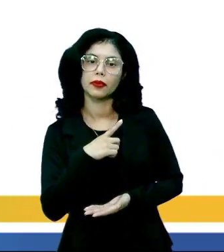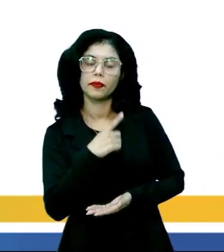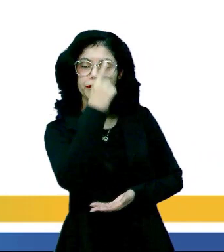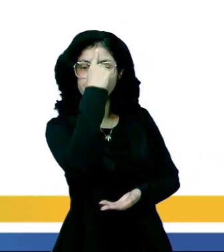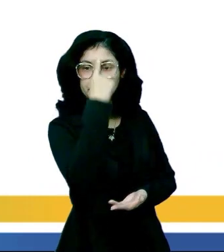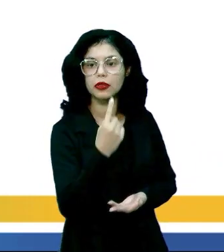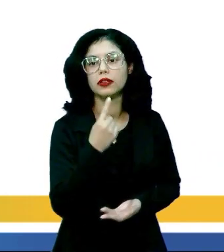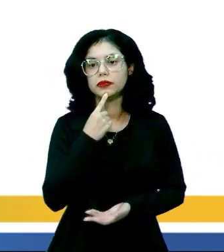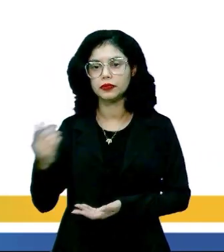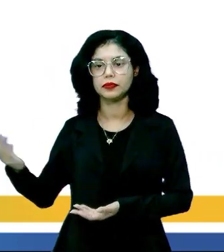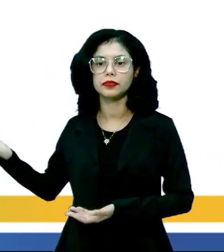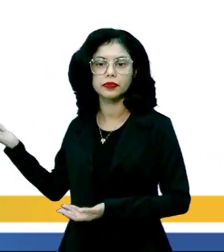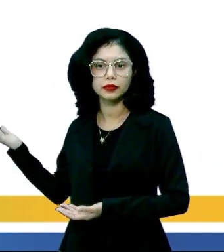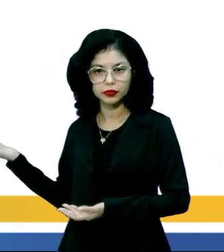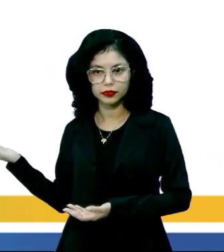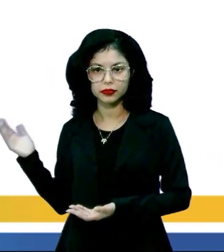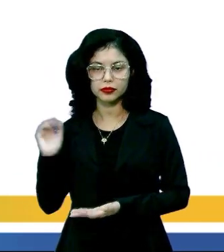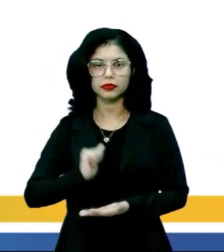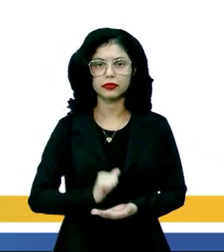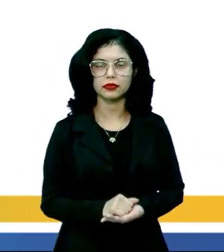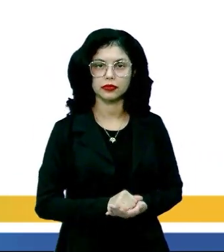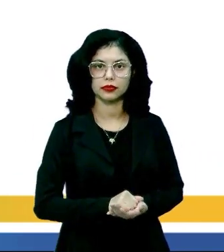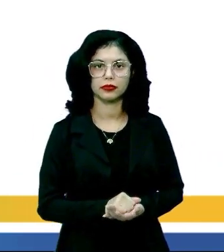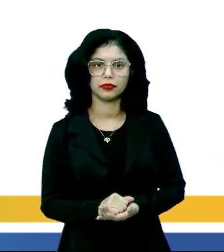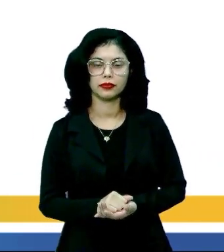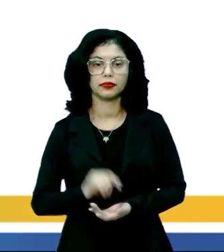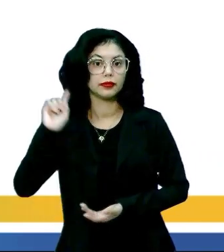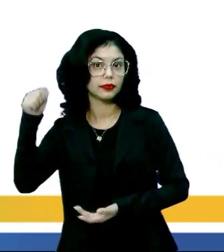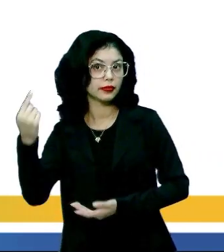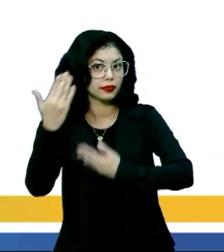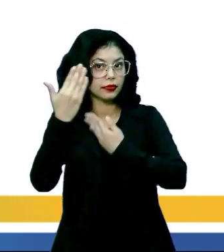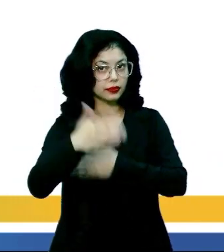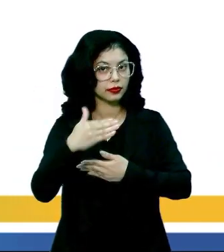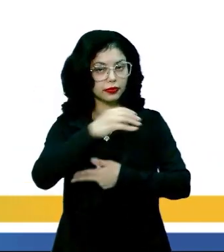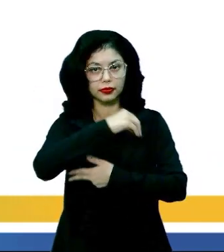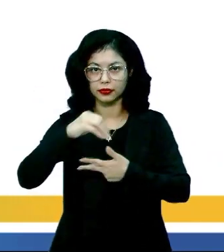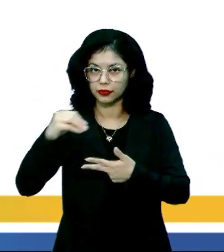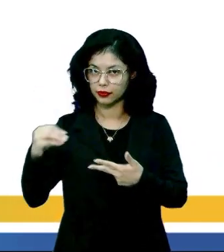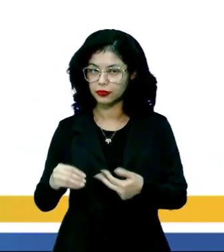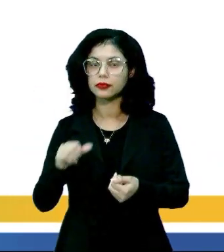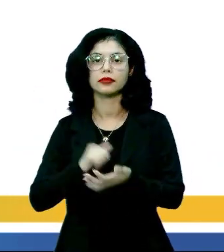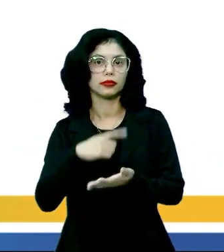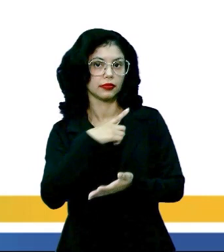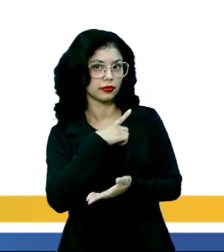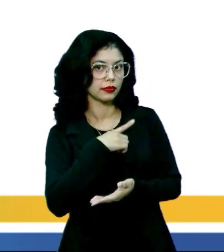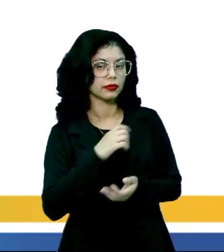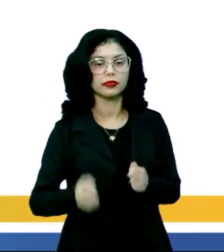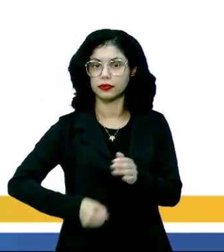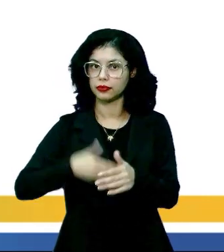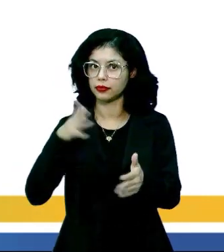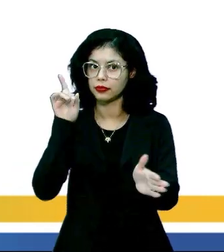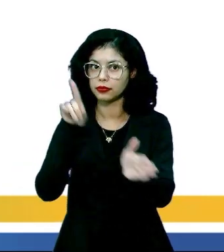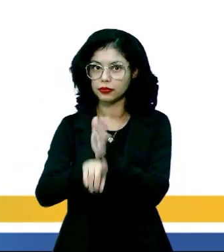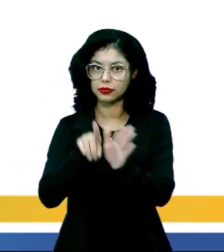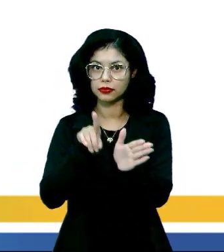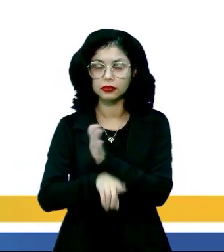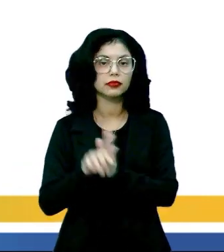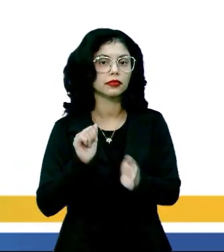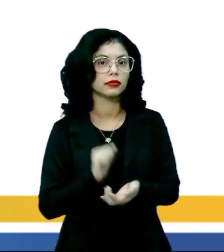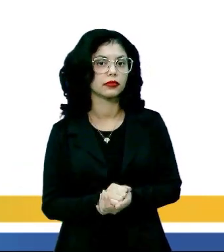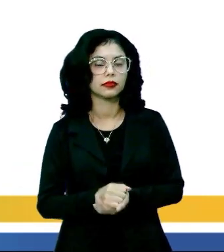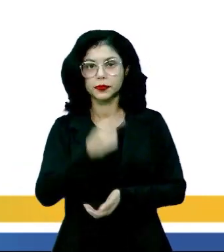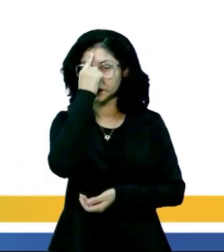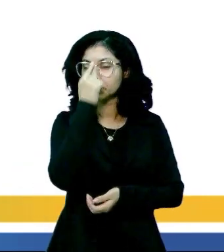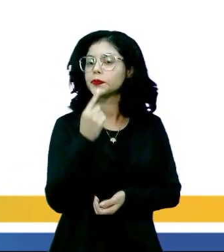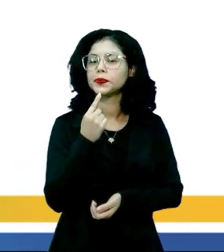justamente o quê? Uma imagem. Lá na prova do Enem, existem muitas questões em que